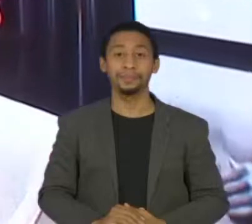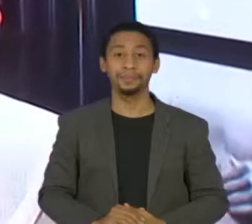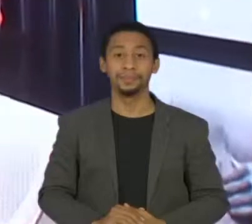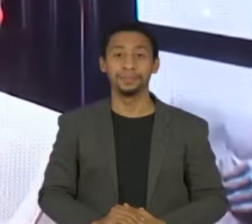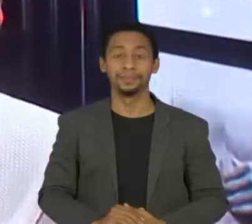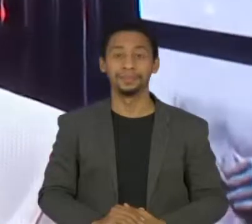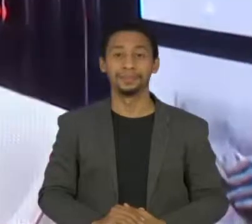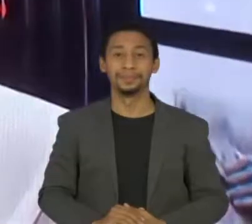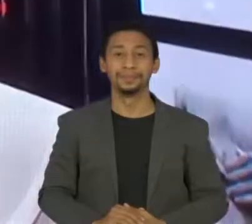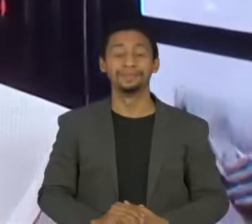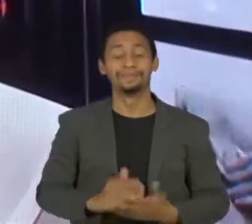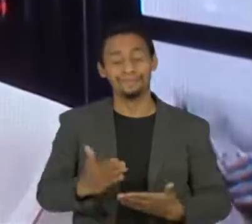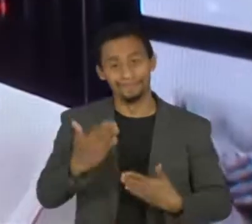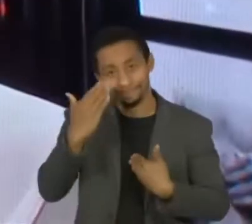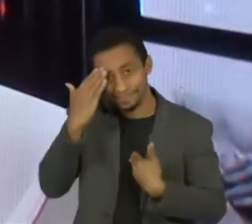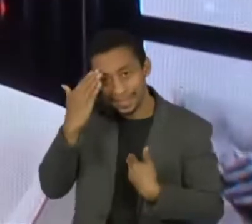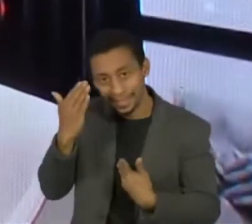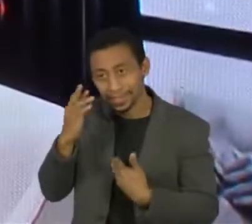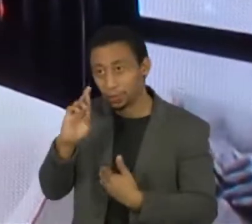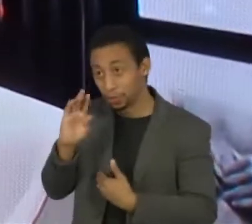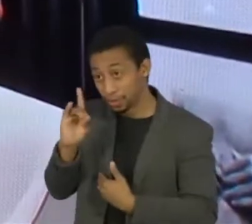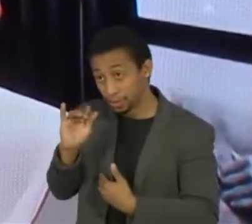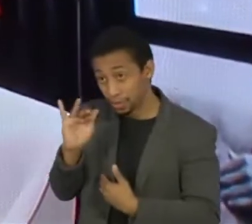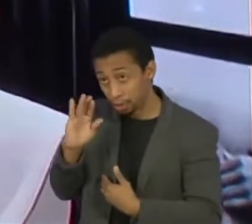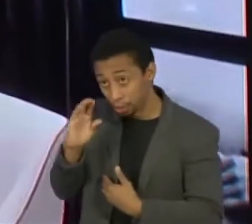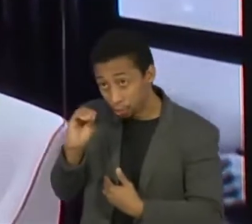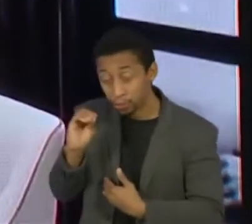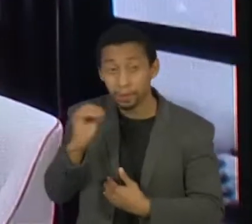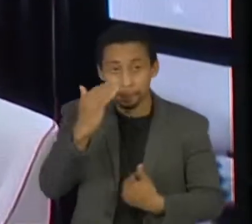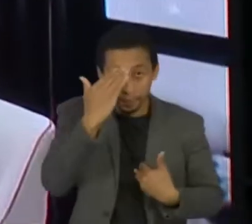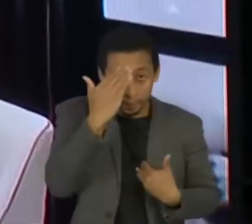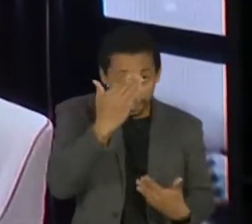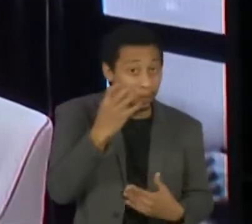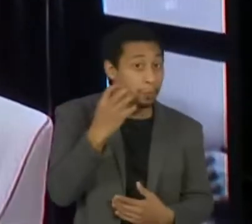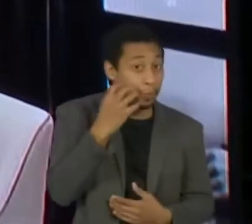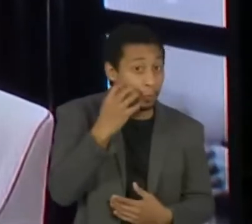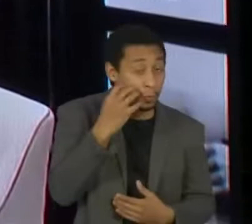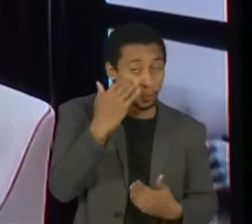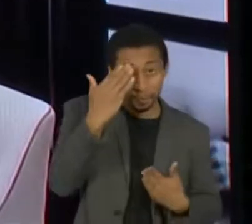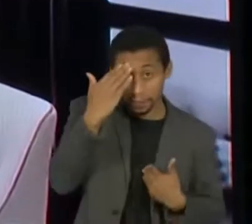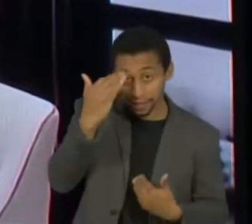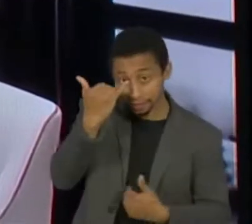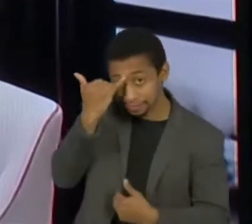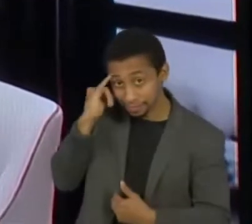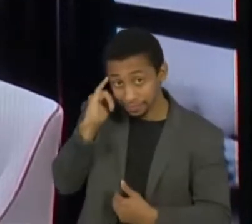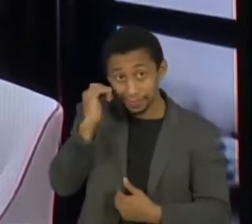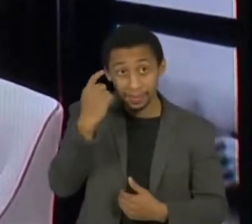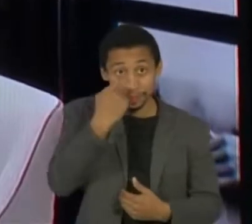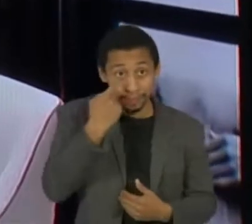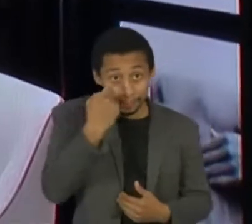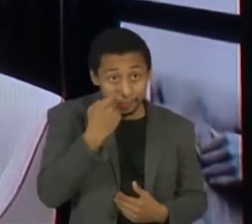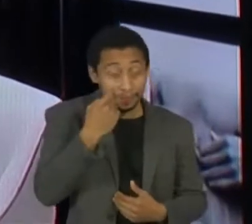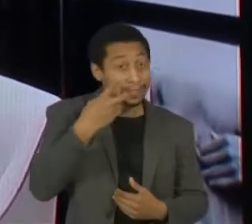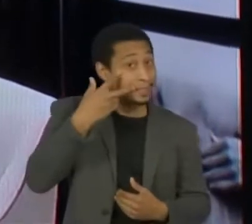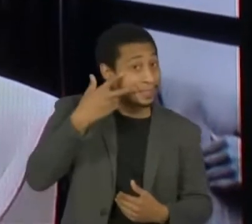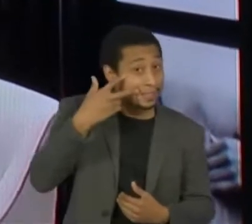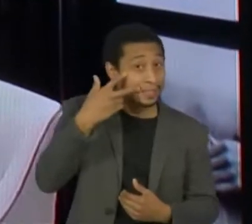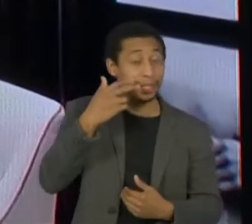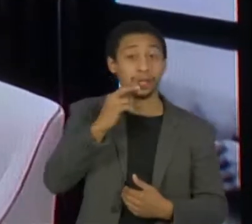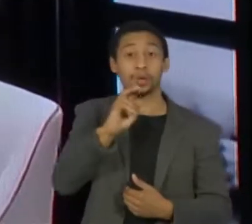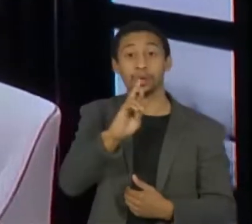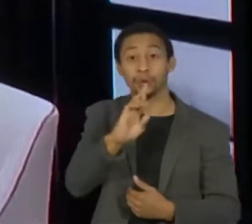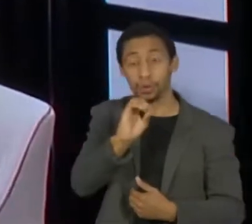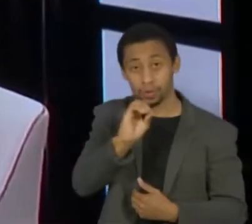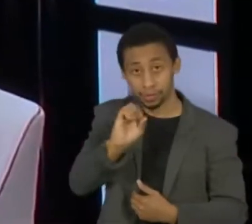Obrigado, Rodrigo. Obrigado, Bruno Covas. Obrigado também à presença da Patrícia L., Marco Vignoli, o Jean Gorenstein, o Rocieli Soares